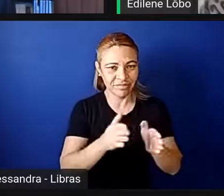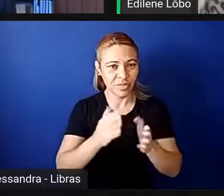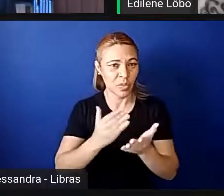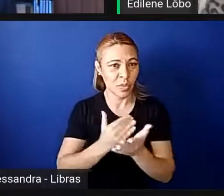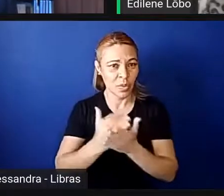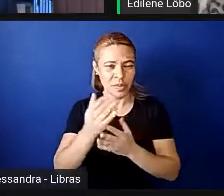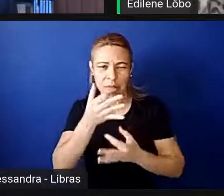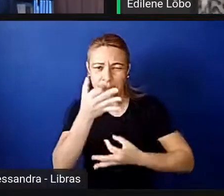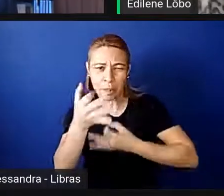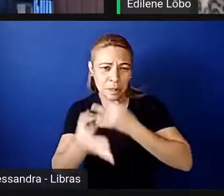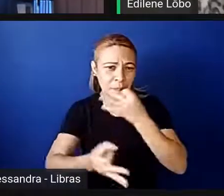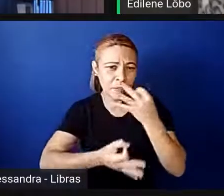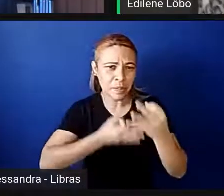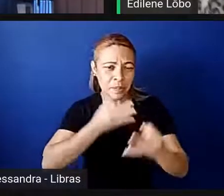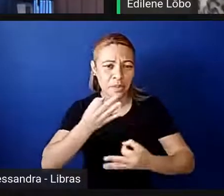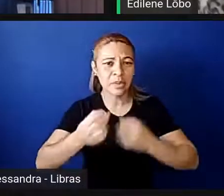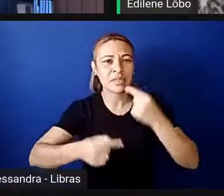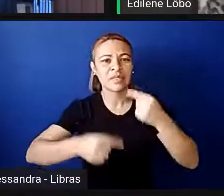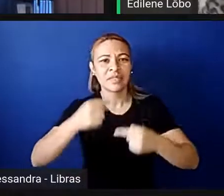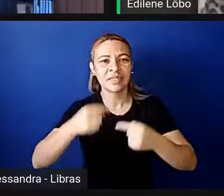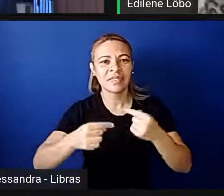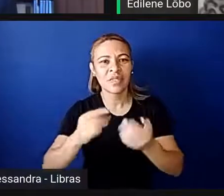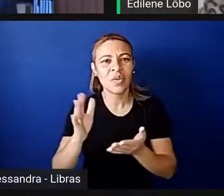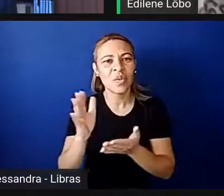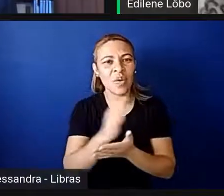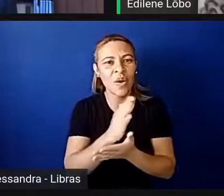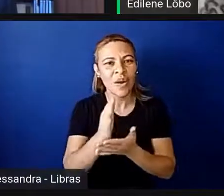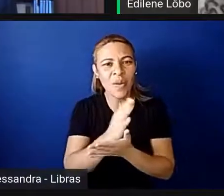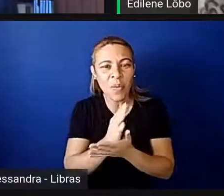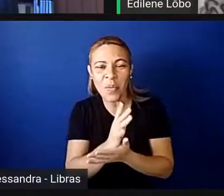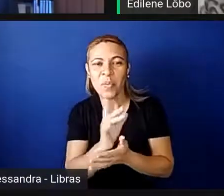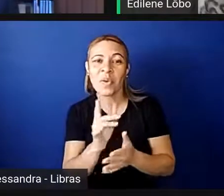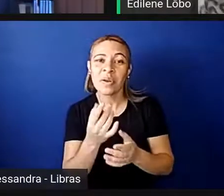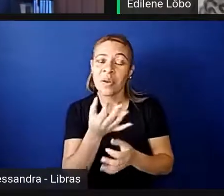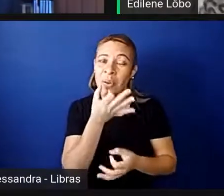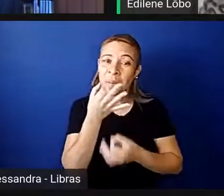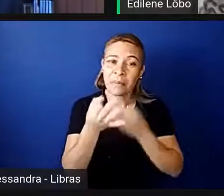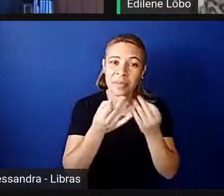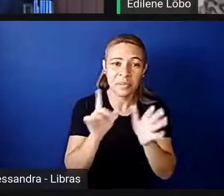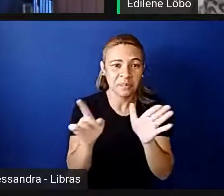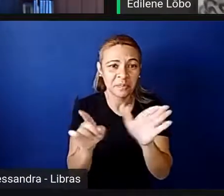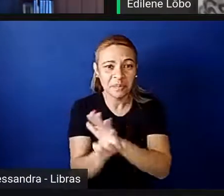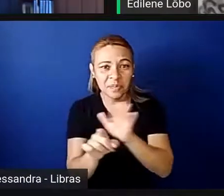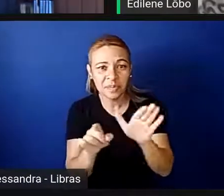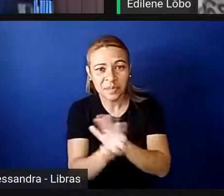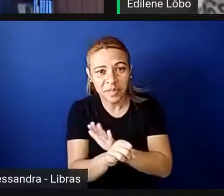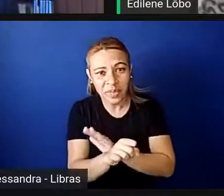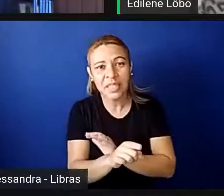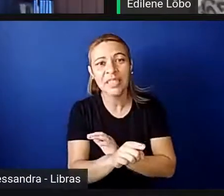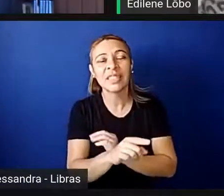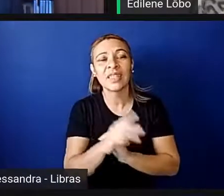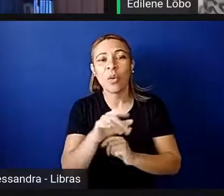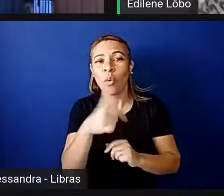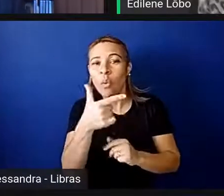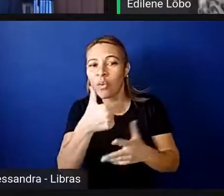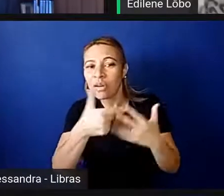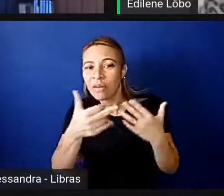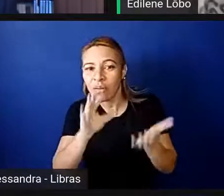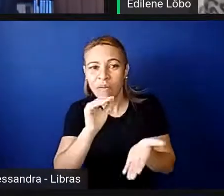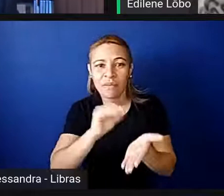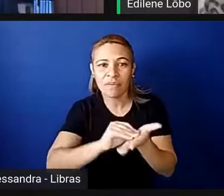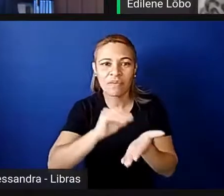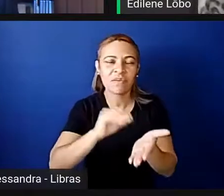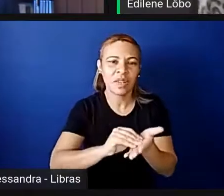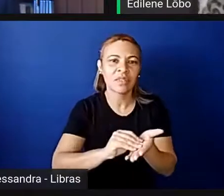eu poderei apertar aqui alguns parafusos dessas minhas idades, poderei amarrar mais um ou outro elemento que eu precise